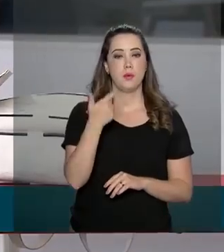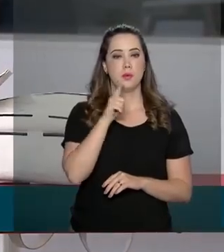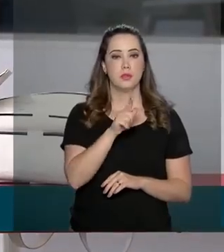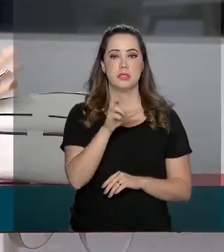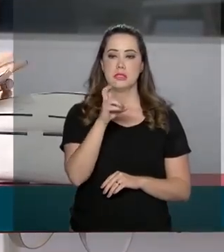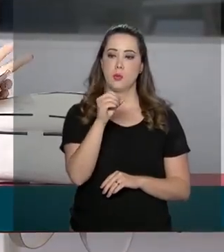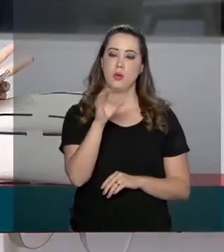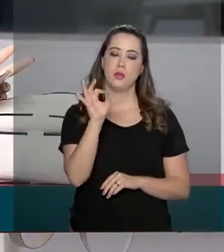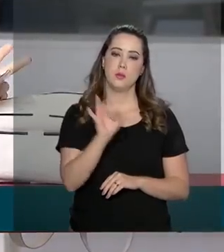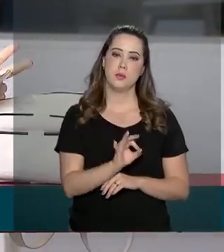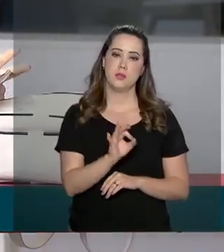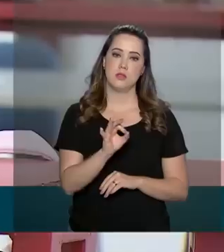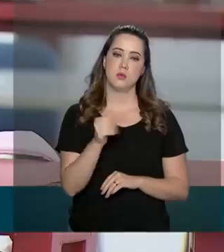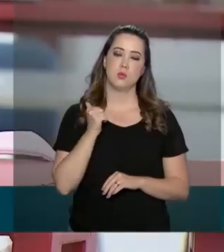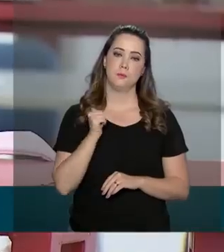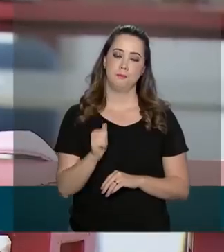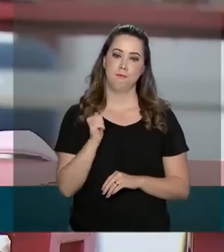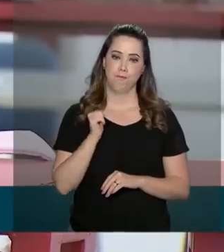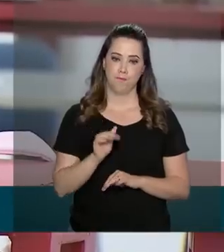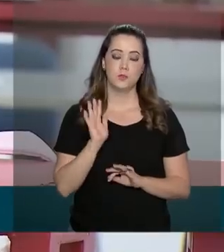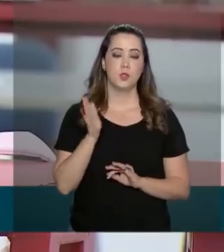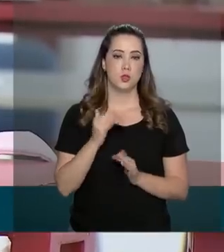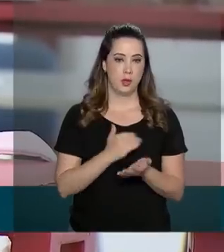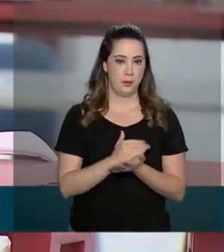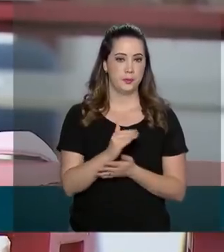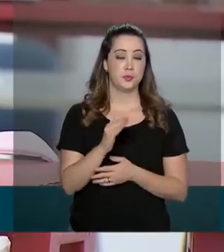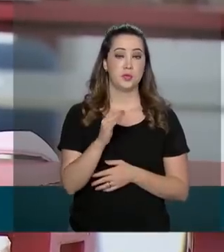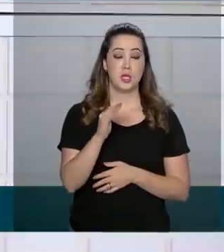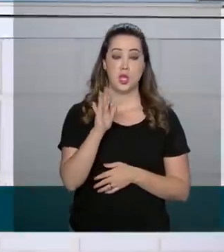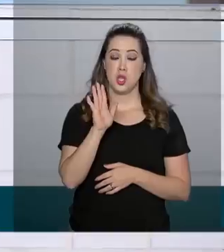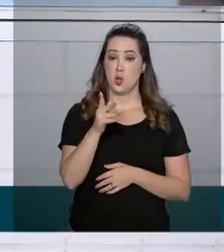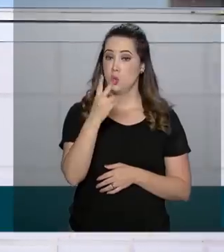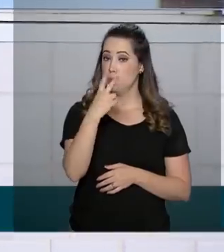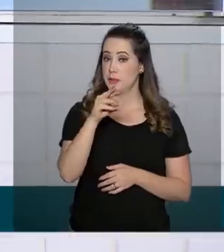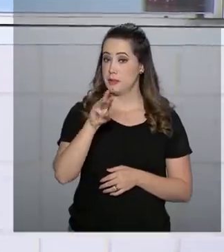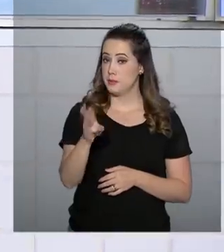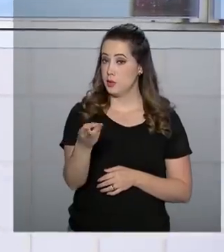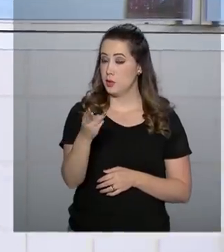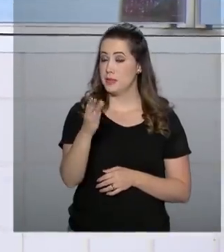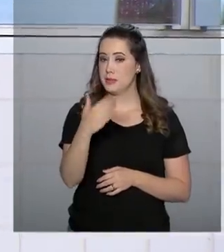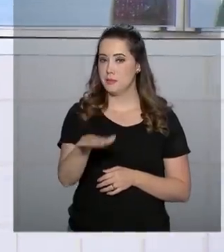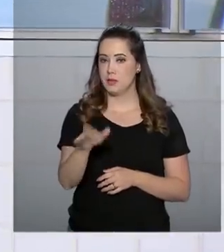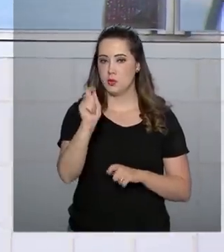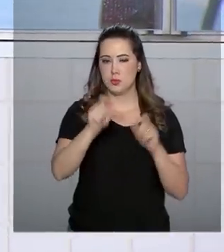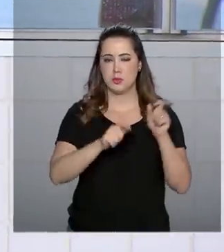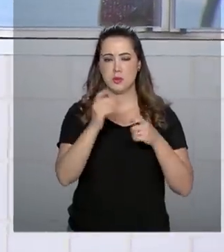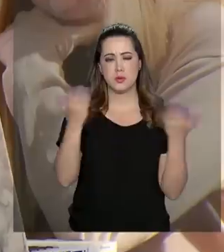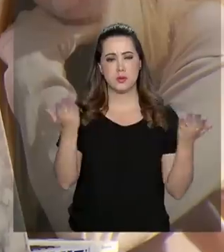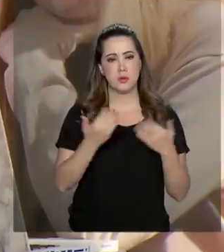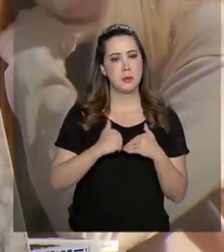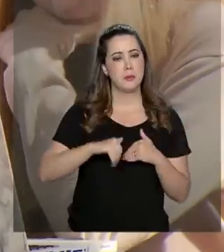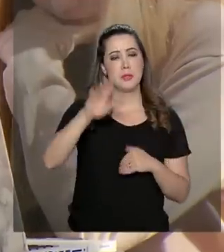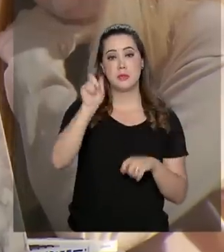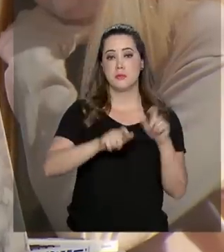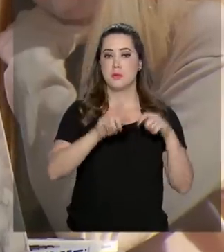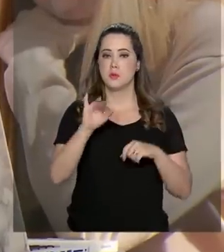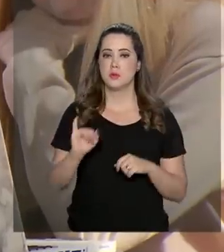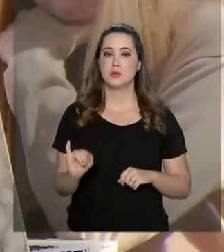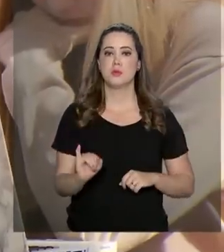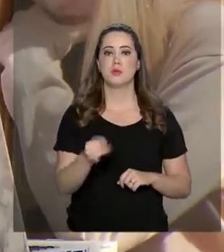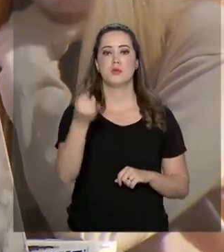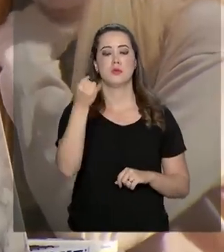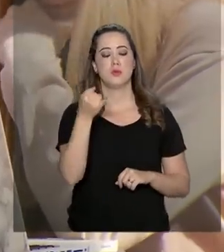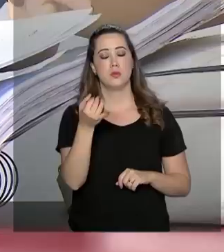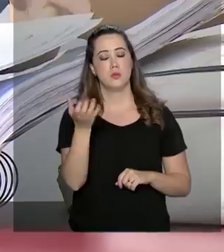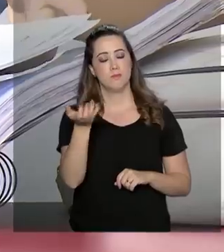foi criado, o ProUni já atendeu quase 2 milhões e meio de estudantes. E agora mais gente vai ter a oportunidade de